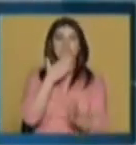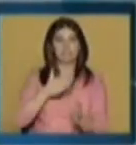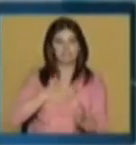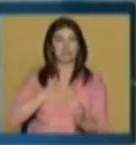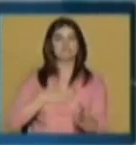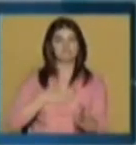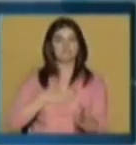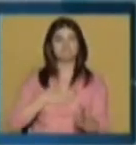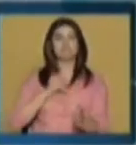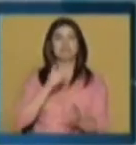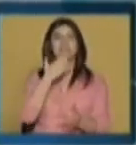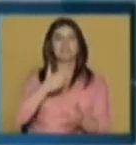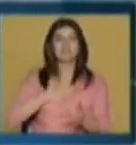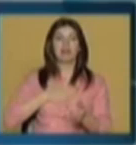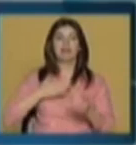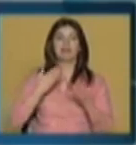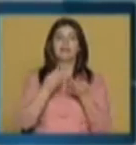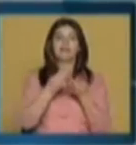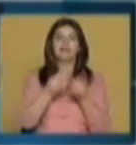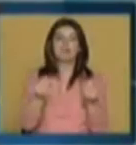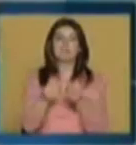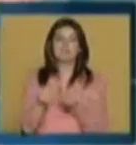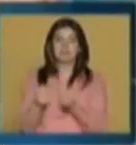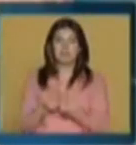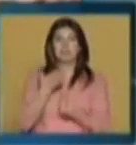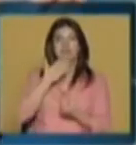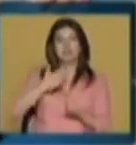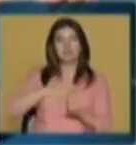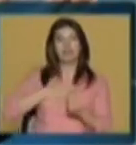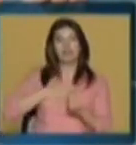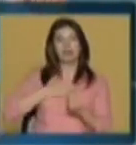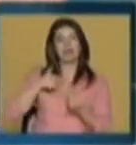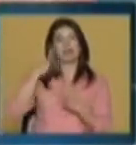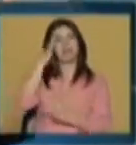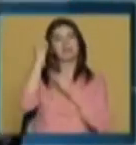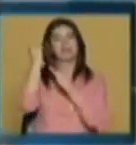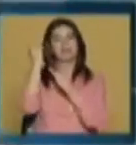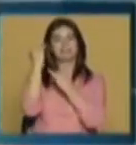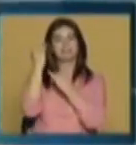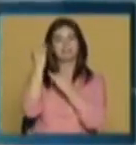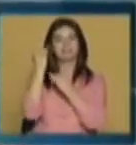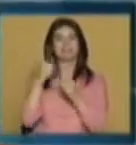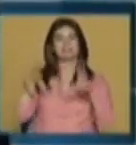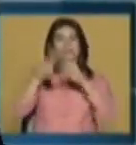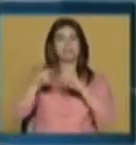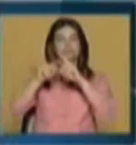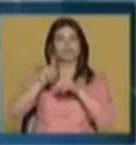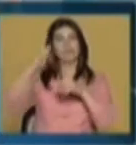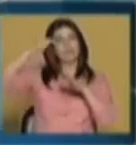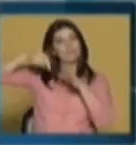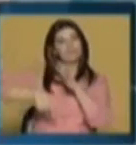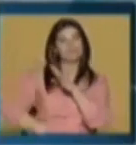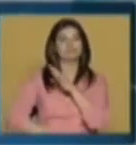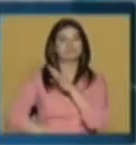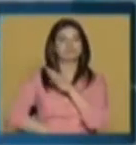permitem, digamos, fornecer ferramentas que alargam o horizonte da criação, ou da criatividade, se quisermos, não é? Ora, o